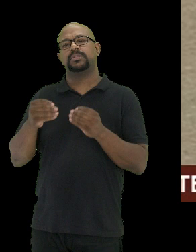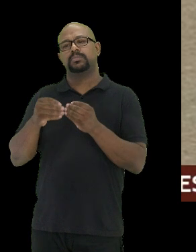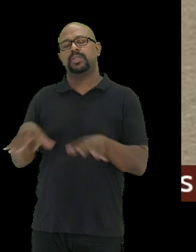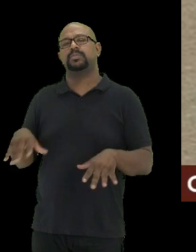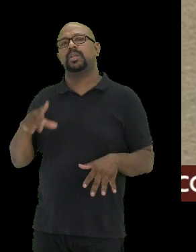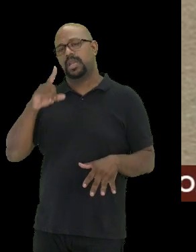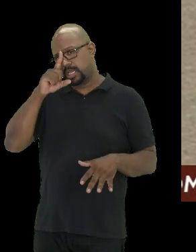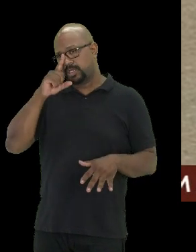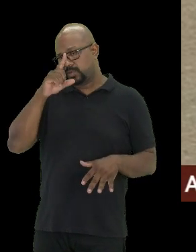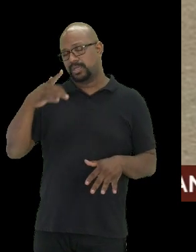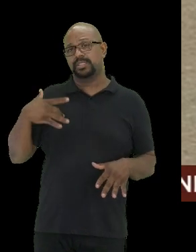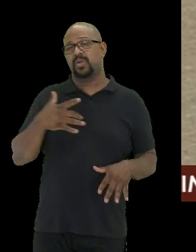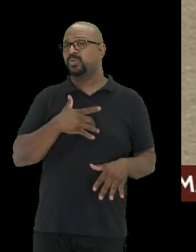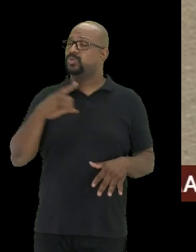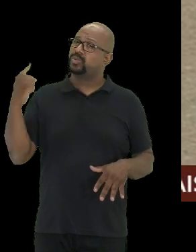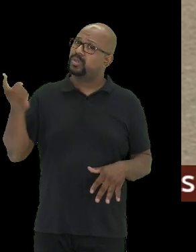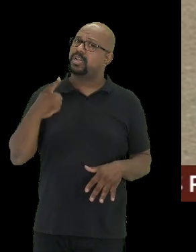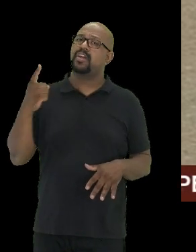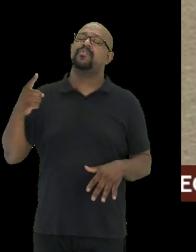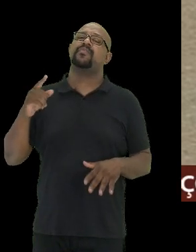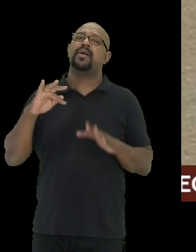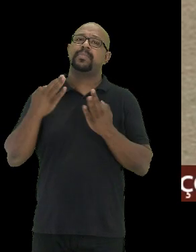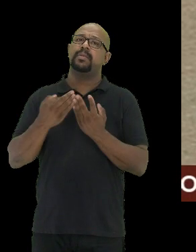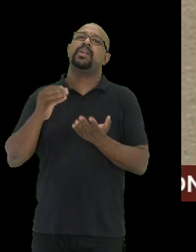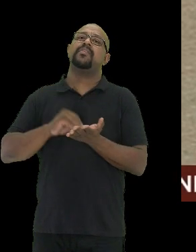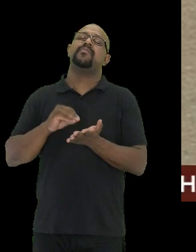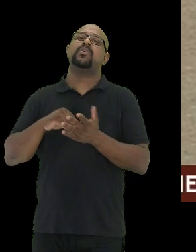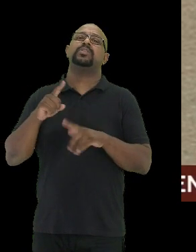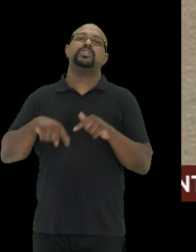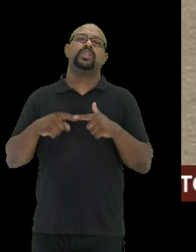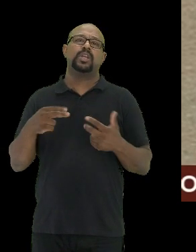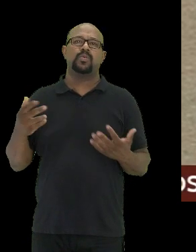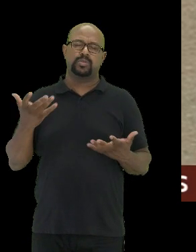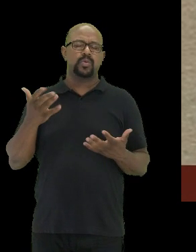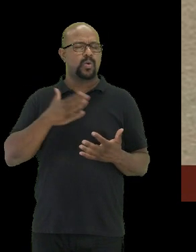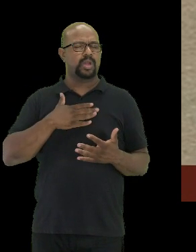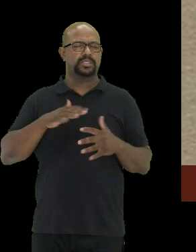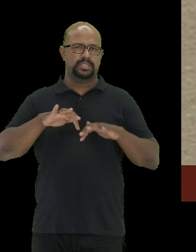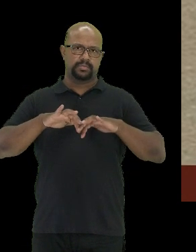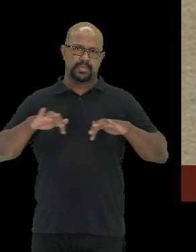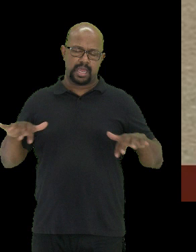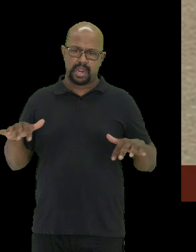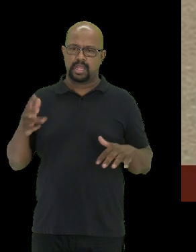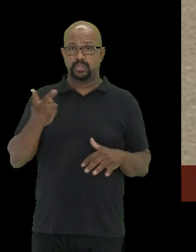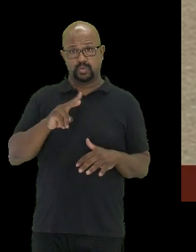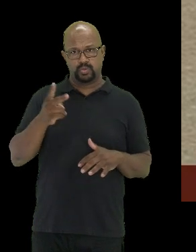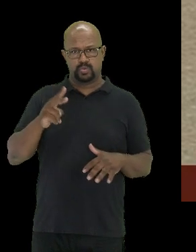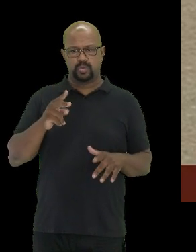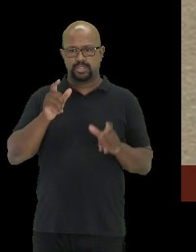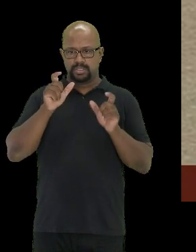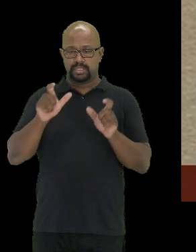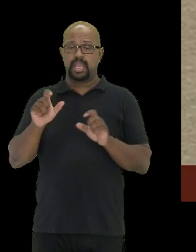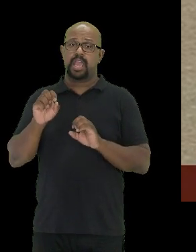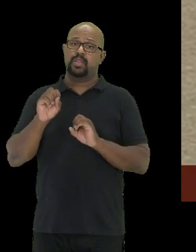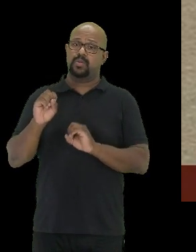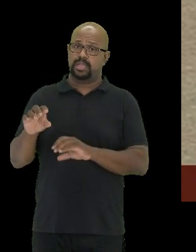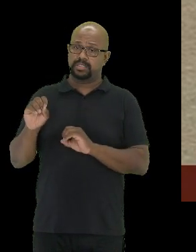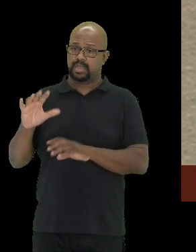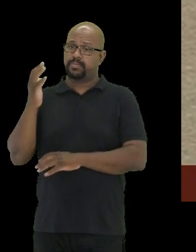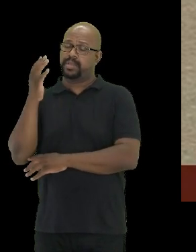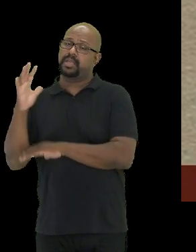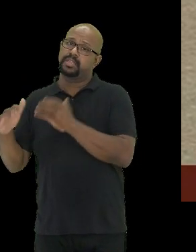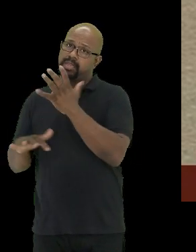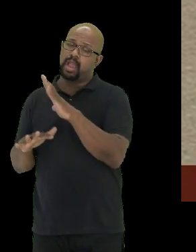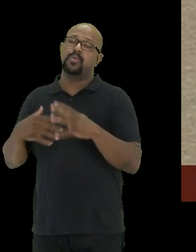risco à saúde de toda família pela falta de... Eu gosto de separar as duas expressões de educação ambiental e de